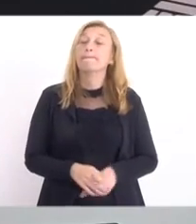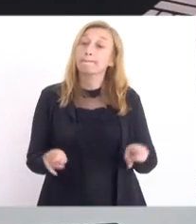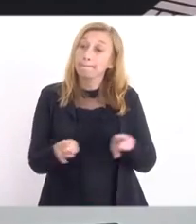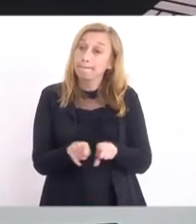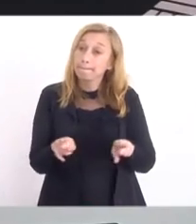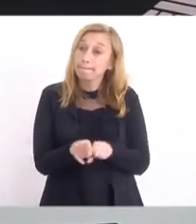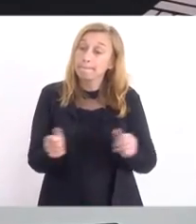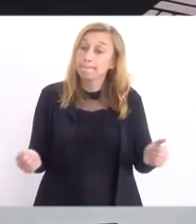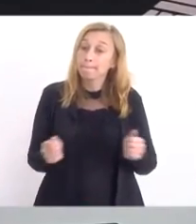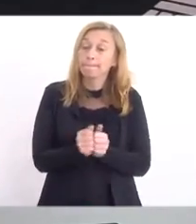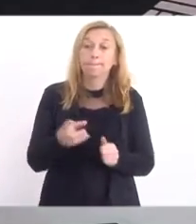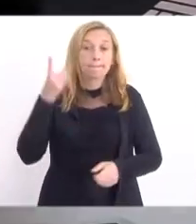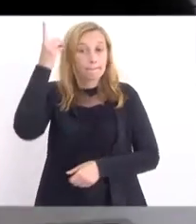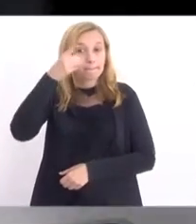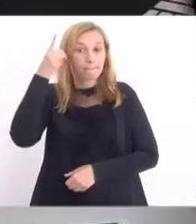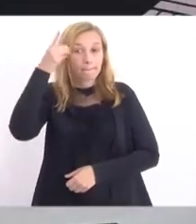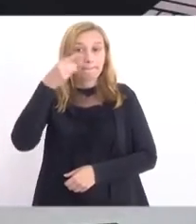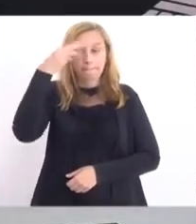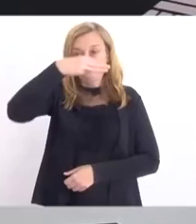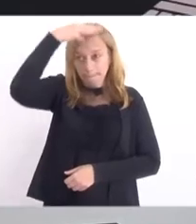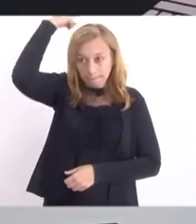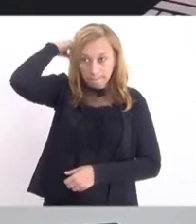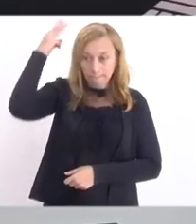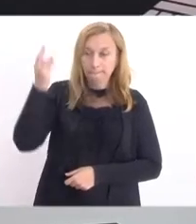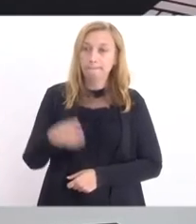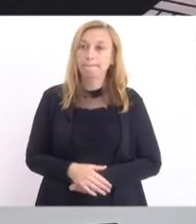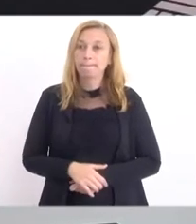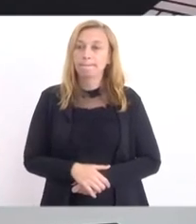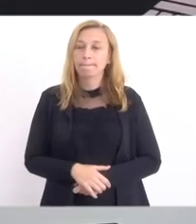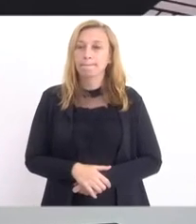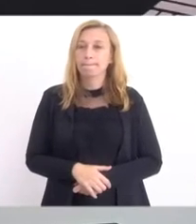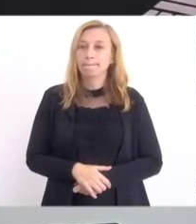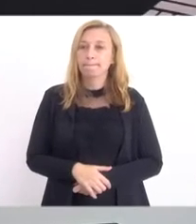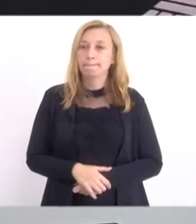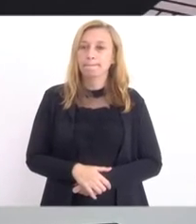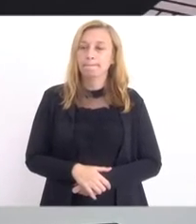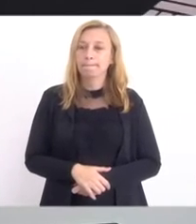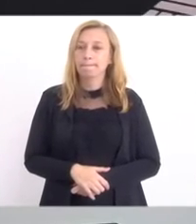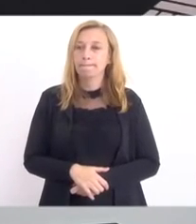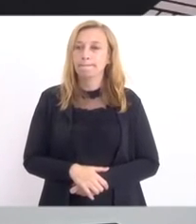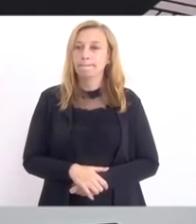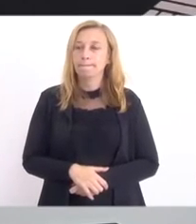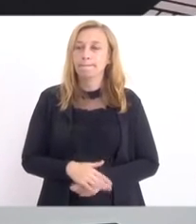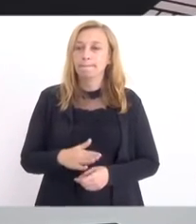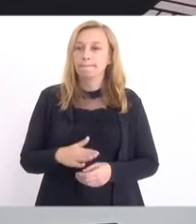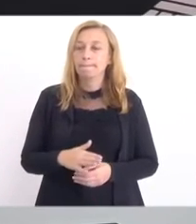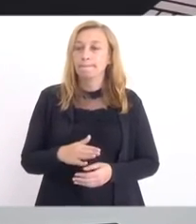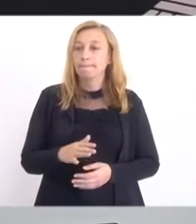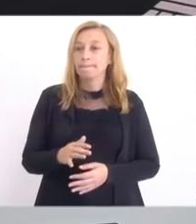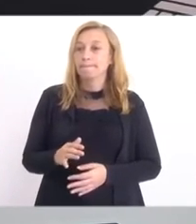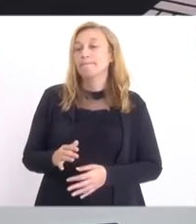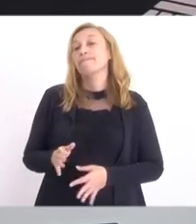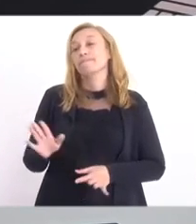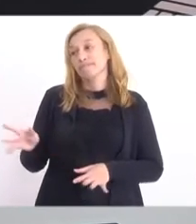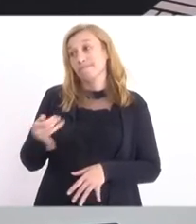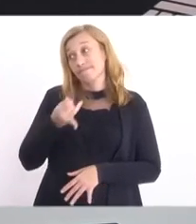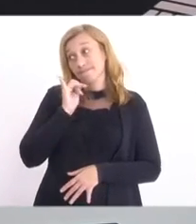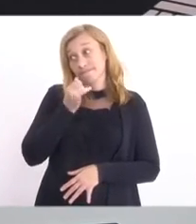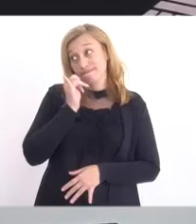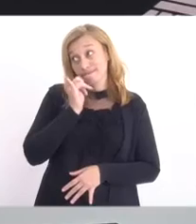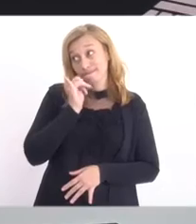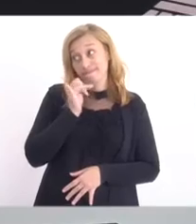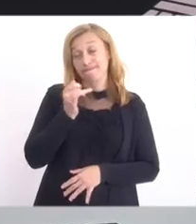também junto com o deputado Marçal Pacheco, por acidente de percurso ou não foi o relator, ainda